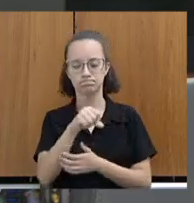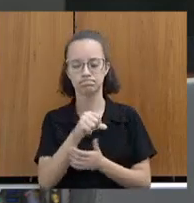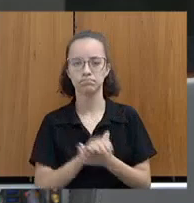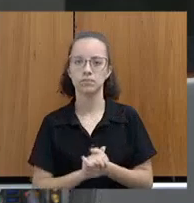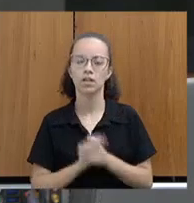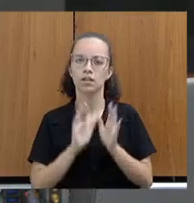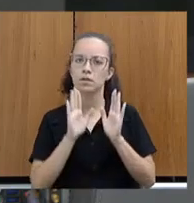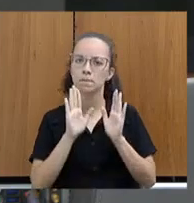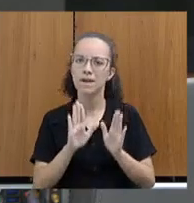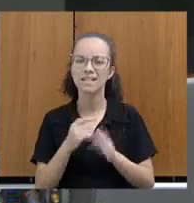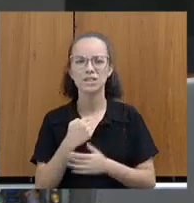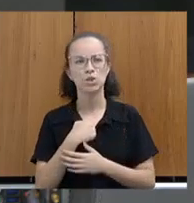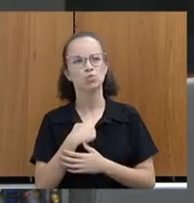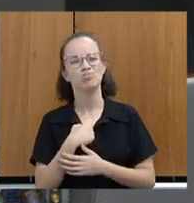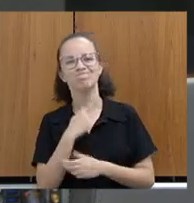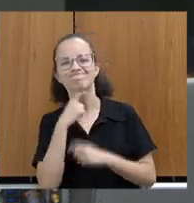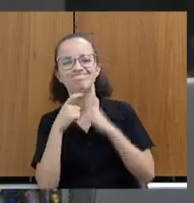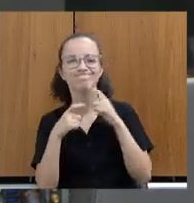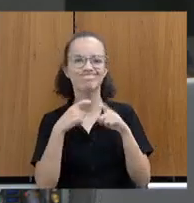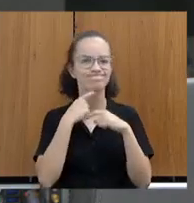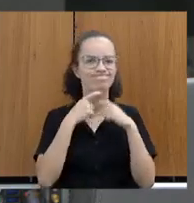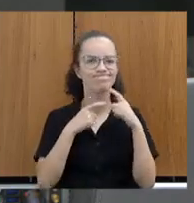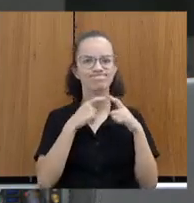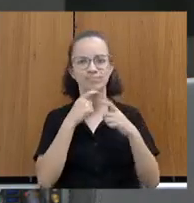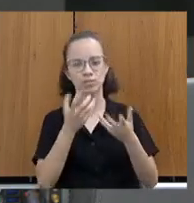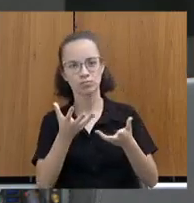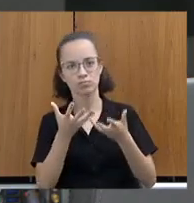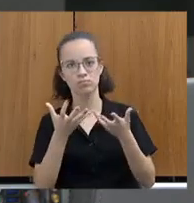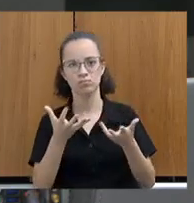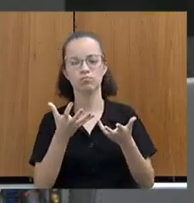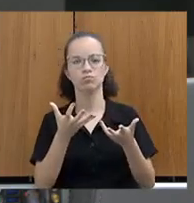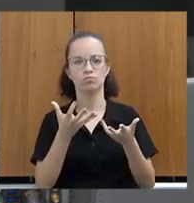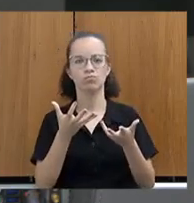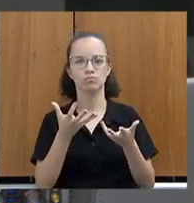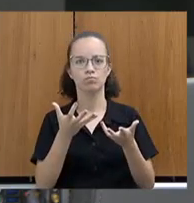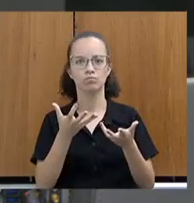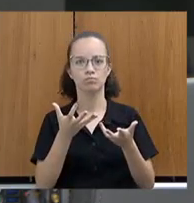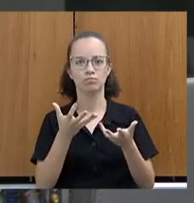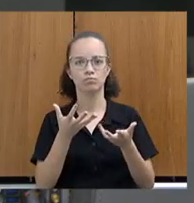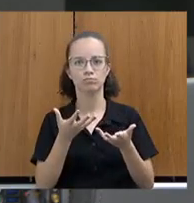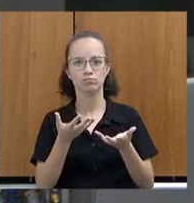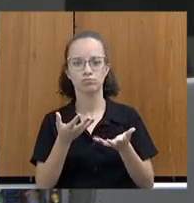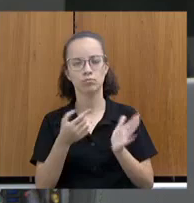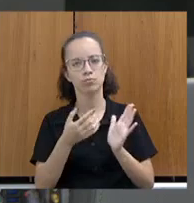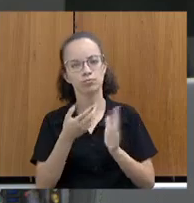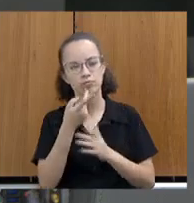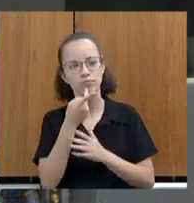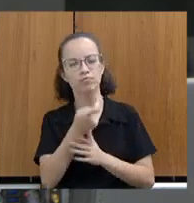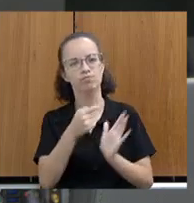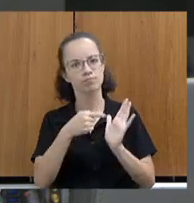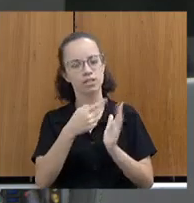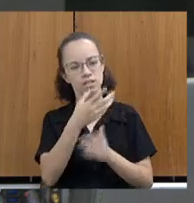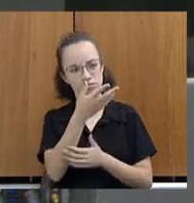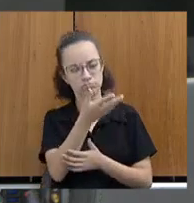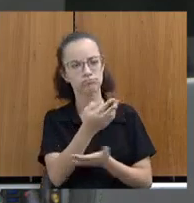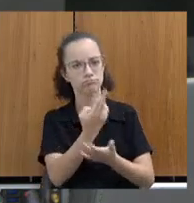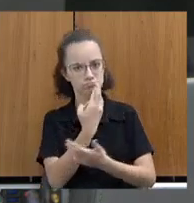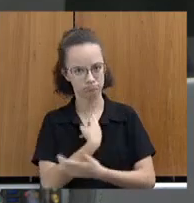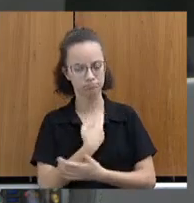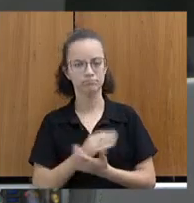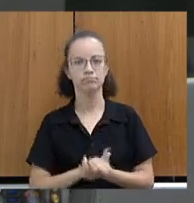Mas eu aqui estou com algumas dúvidas e eu gostaria também de colocá-las na mesa para que a senhora pudesse me responder.